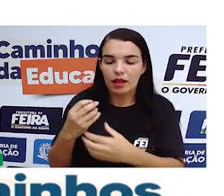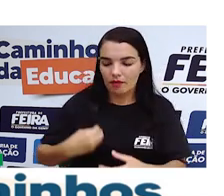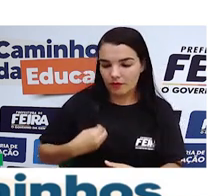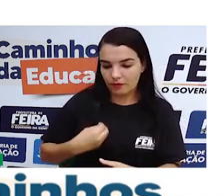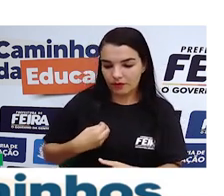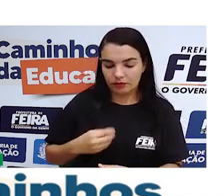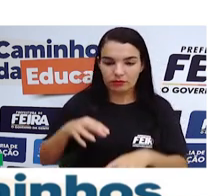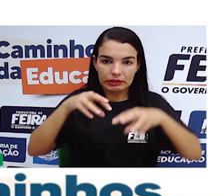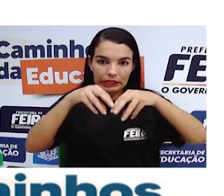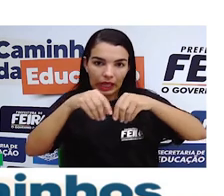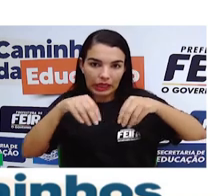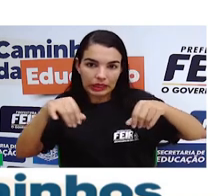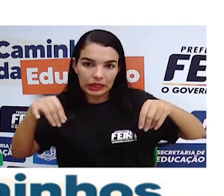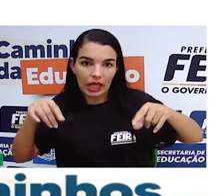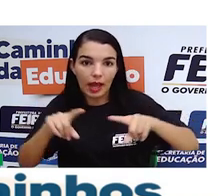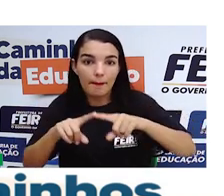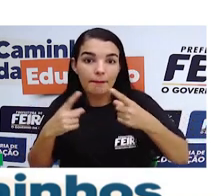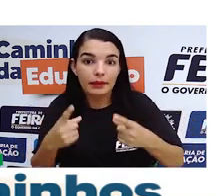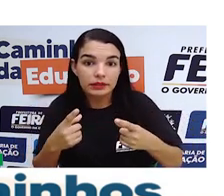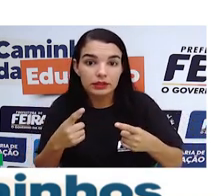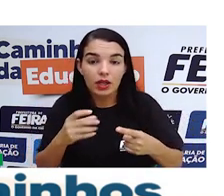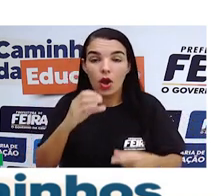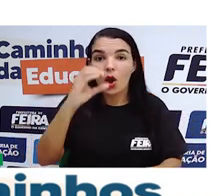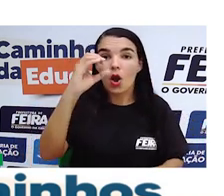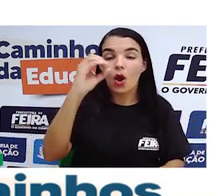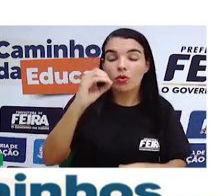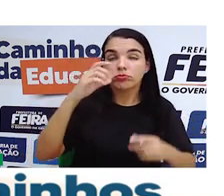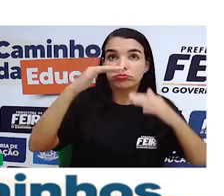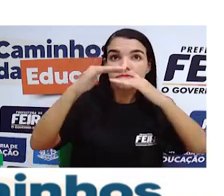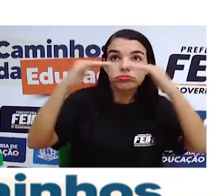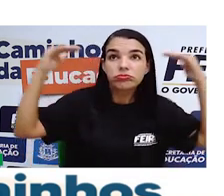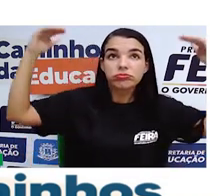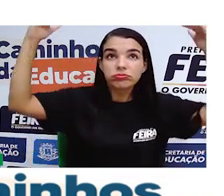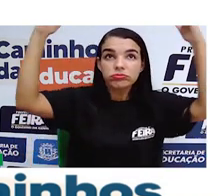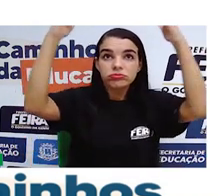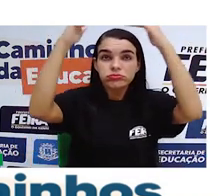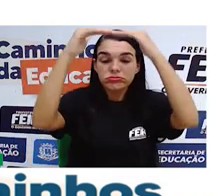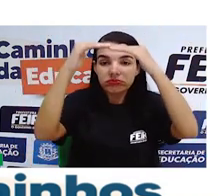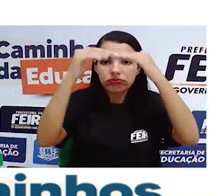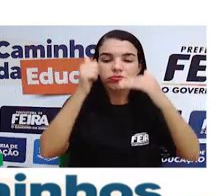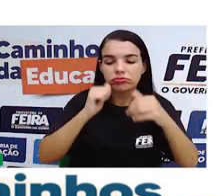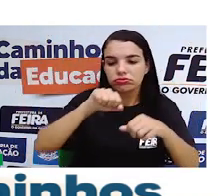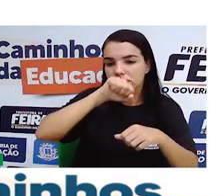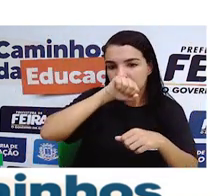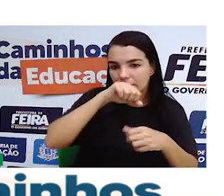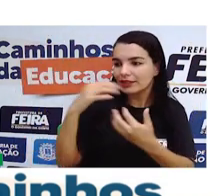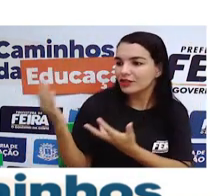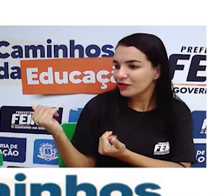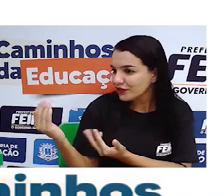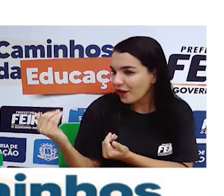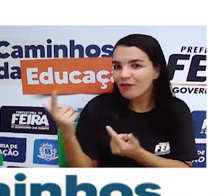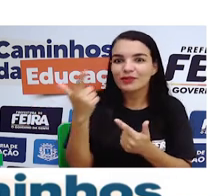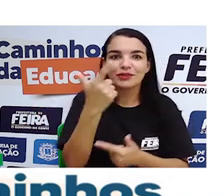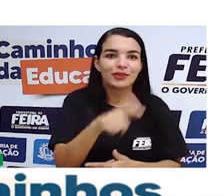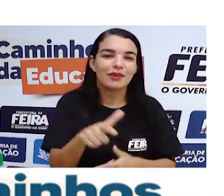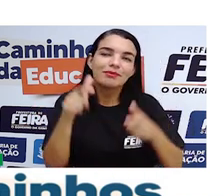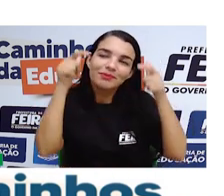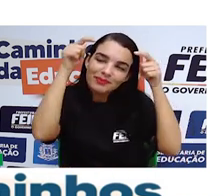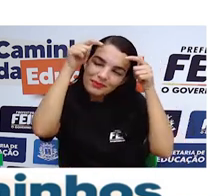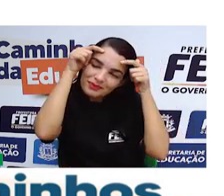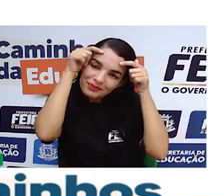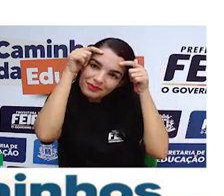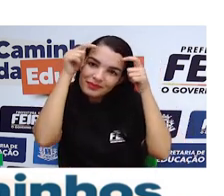inverno na terra. E quando estava no Olimpo com sua mãe, se tornava novamente uma adolescente e chegava a princesa.